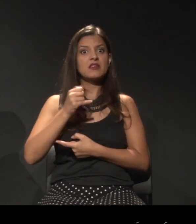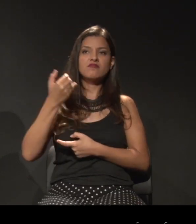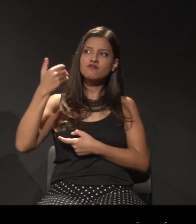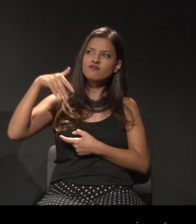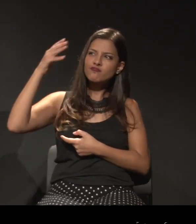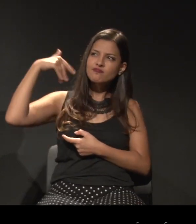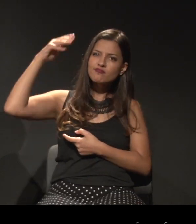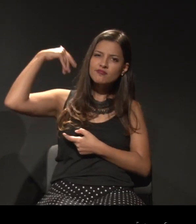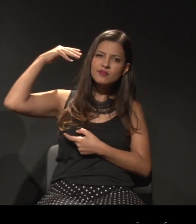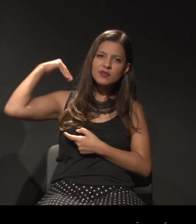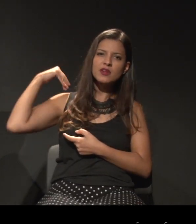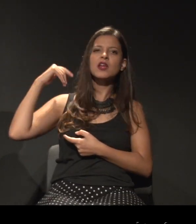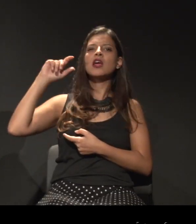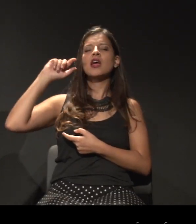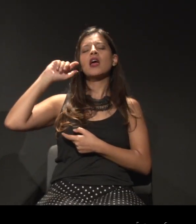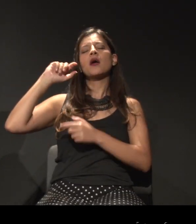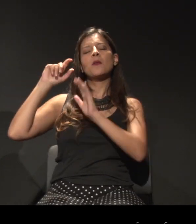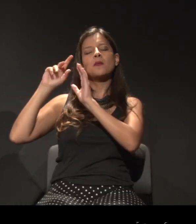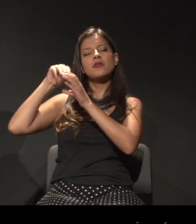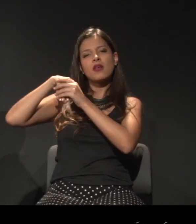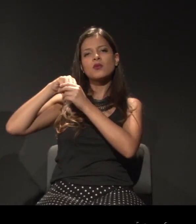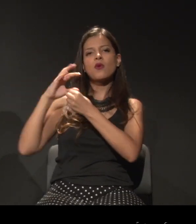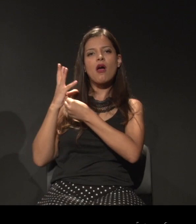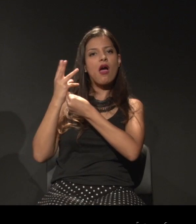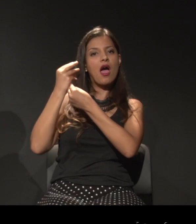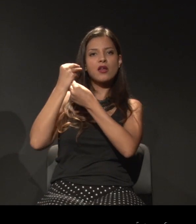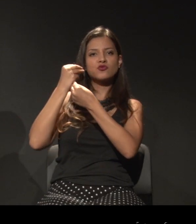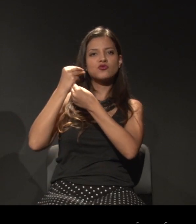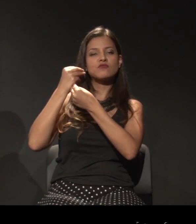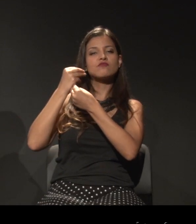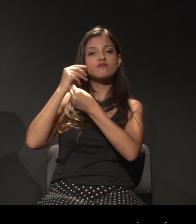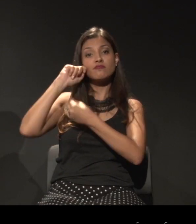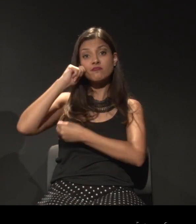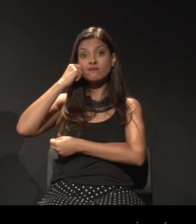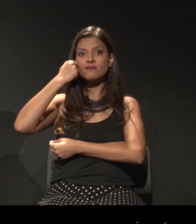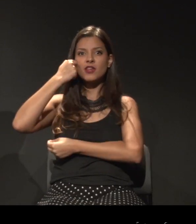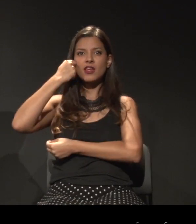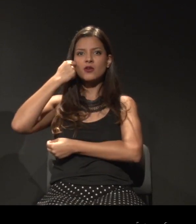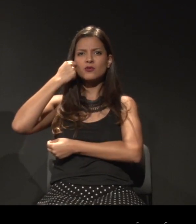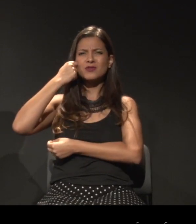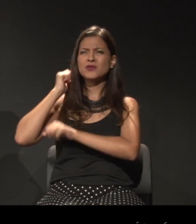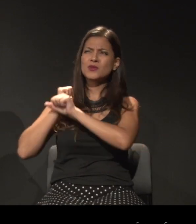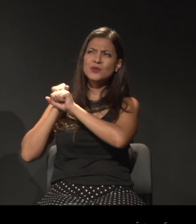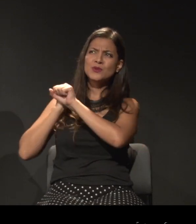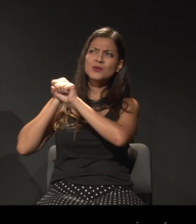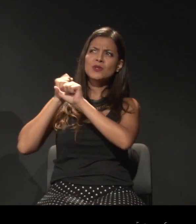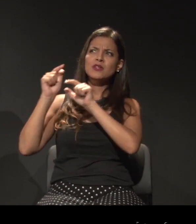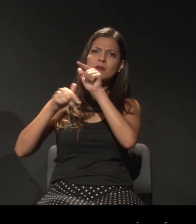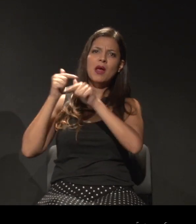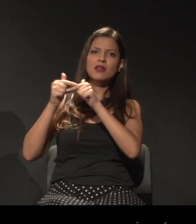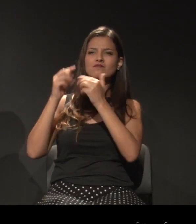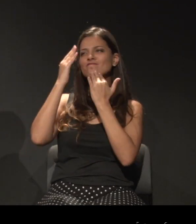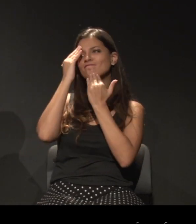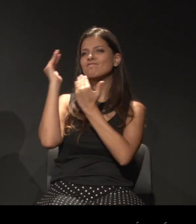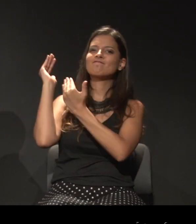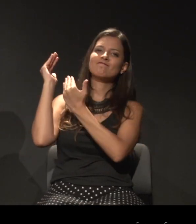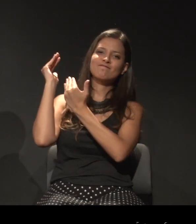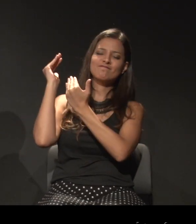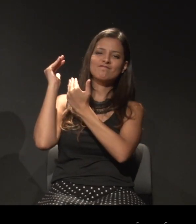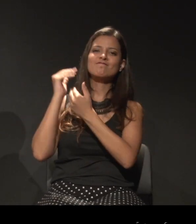antepassados na arte. artistas negros e negras que já estão aí há séculos e